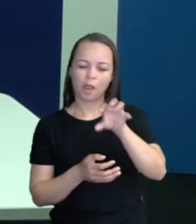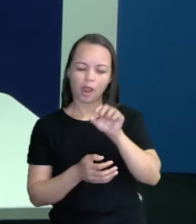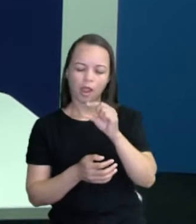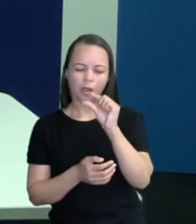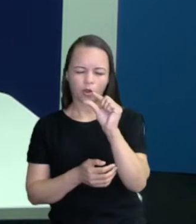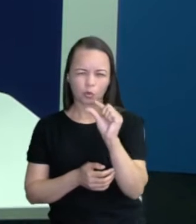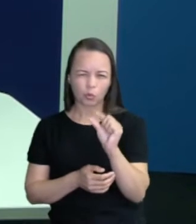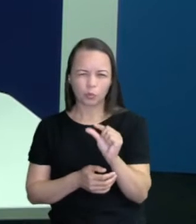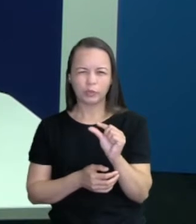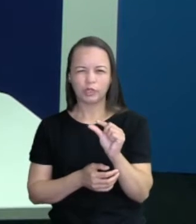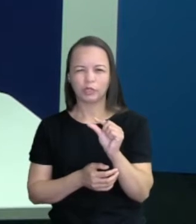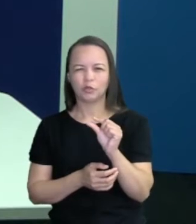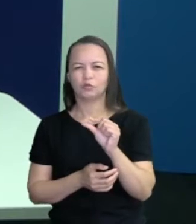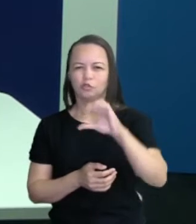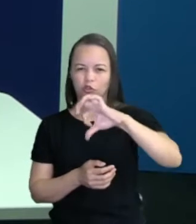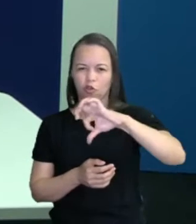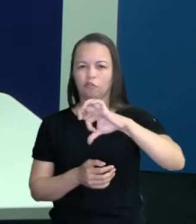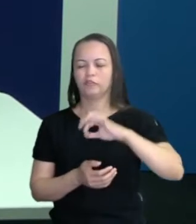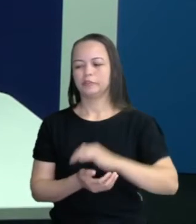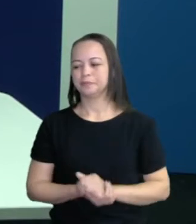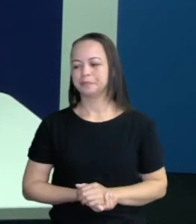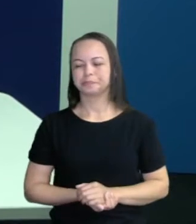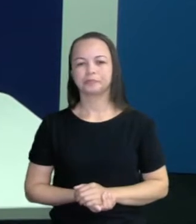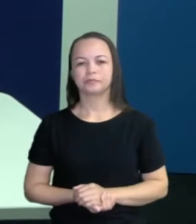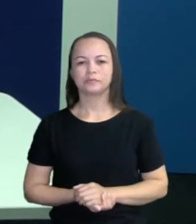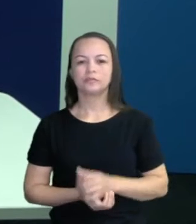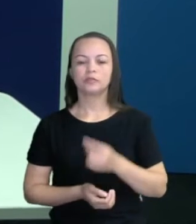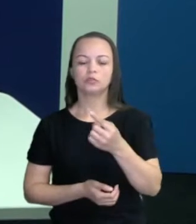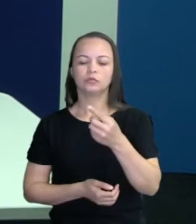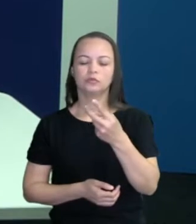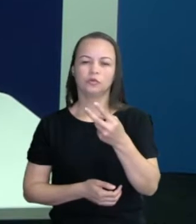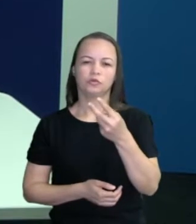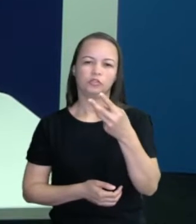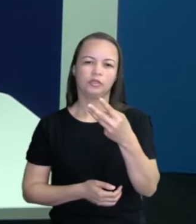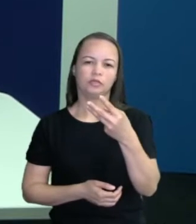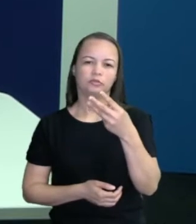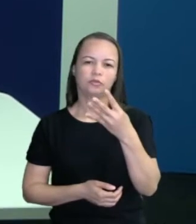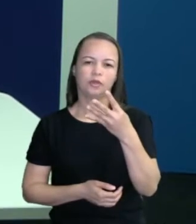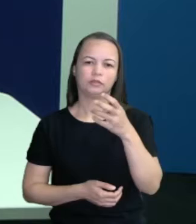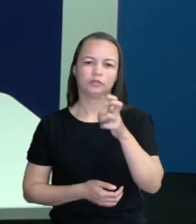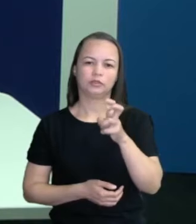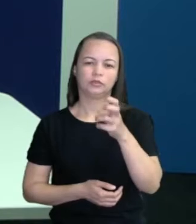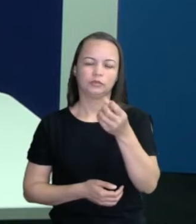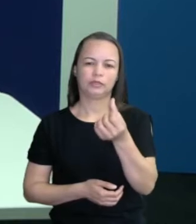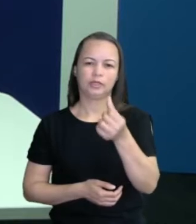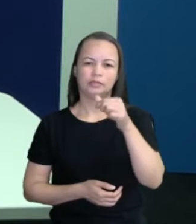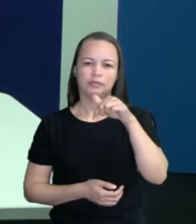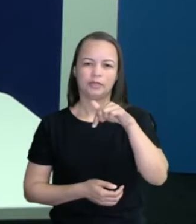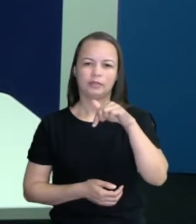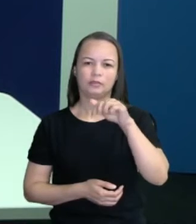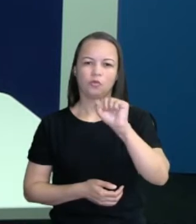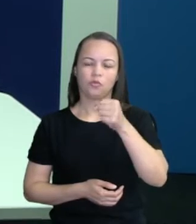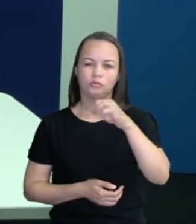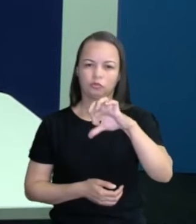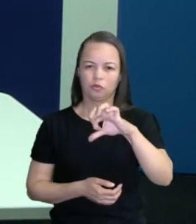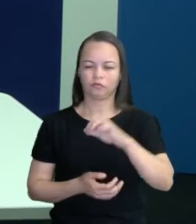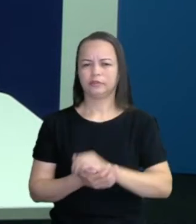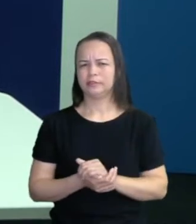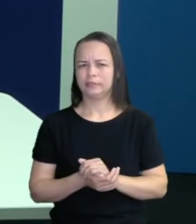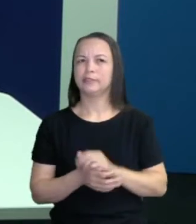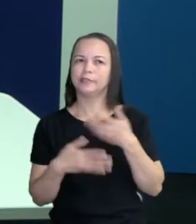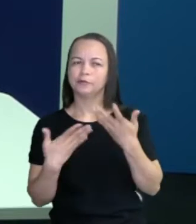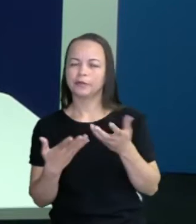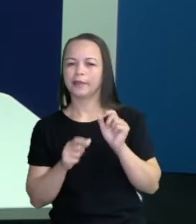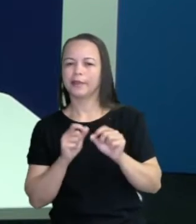1, 2, 3, 4, 5, 6, 7, 8, 9. E 16,